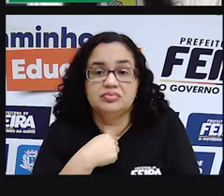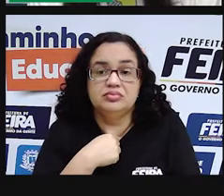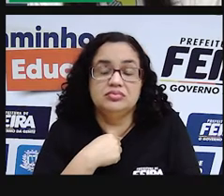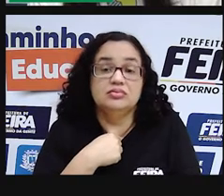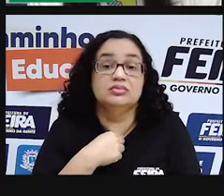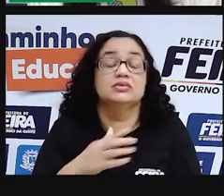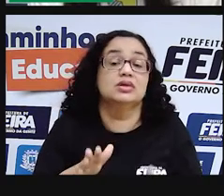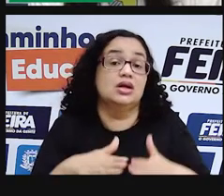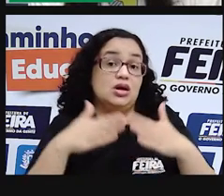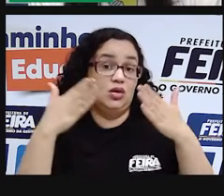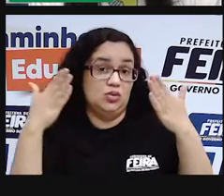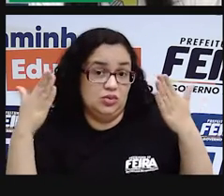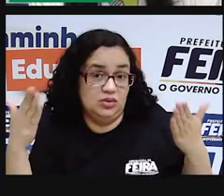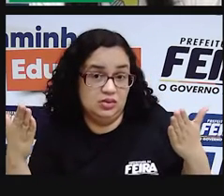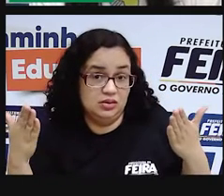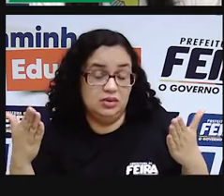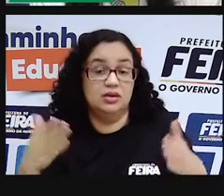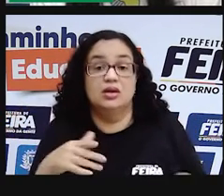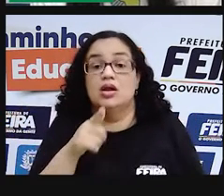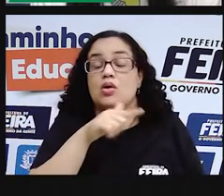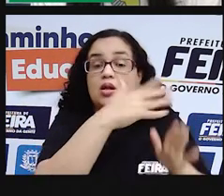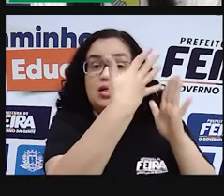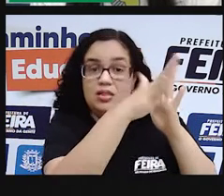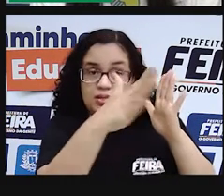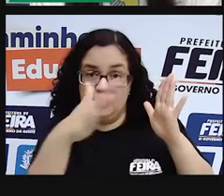Desta vez, na beira do mar.